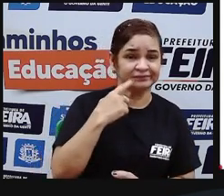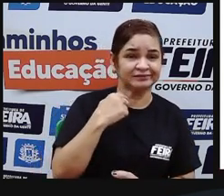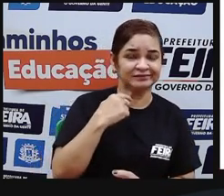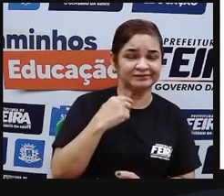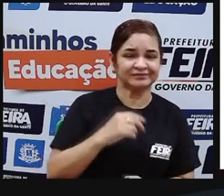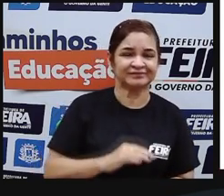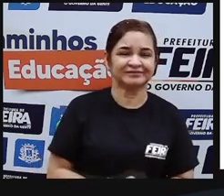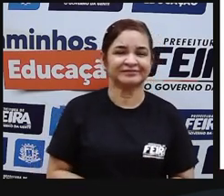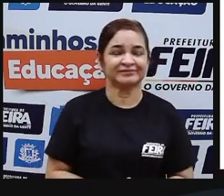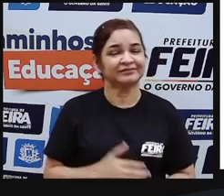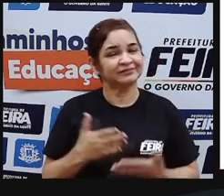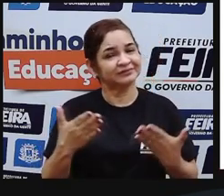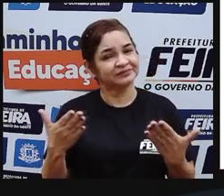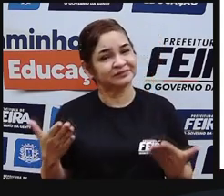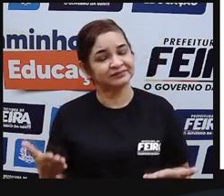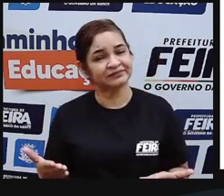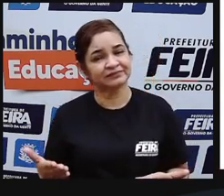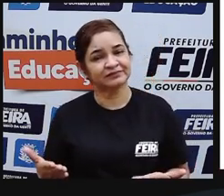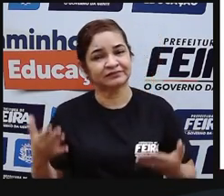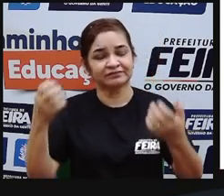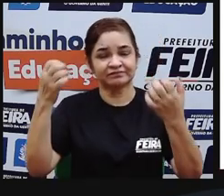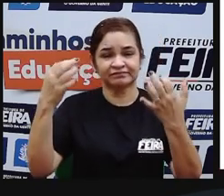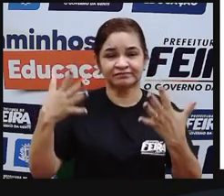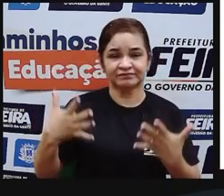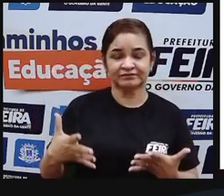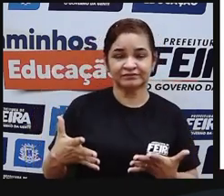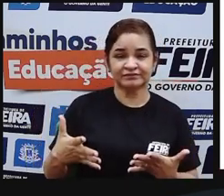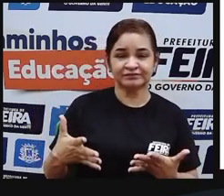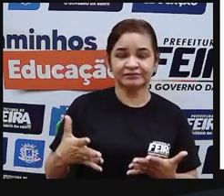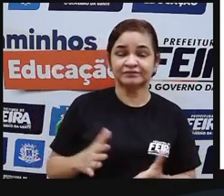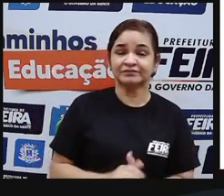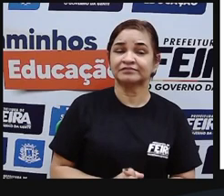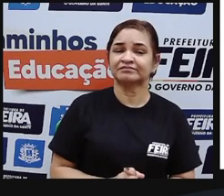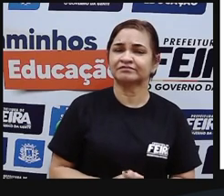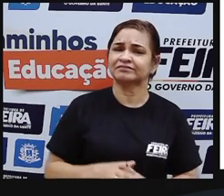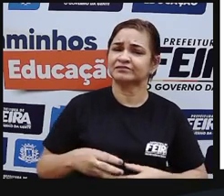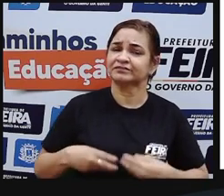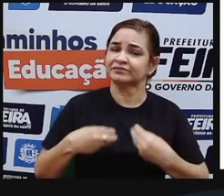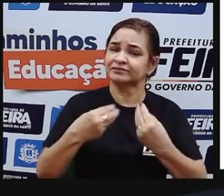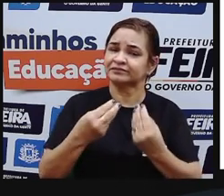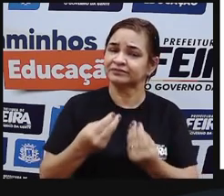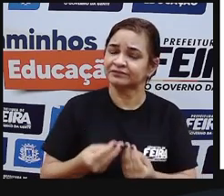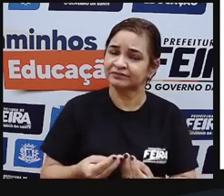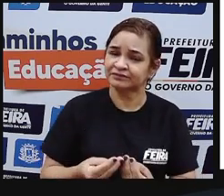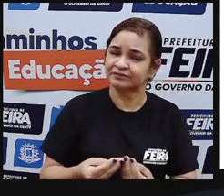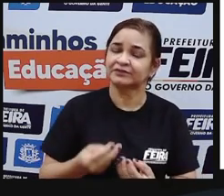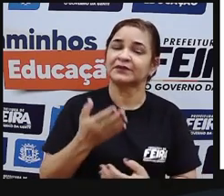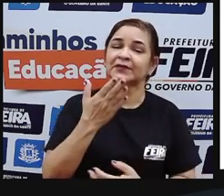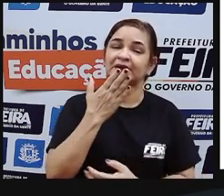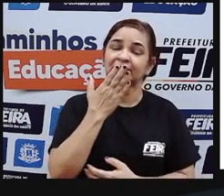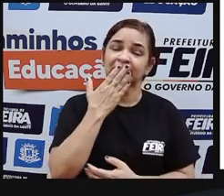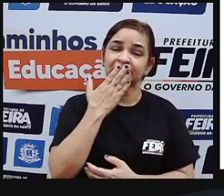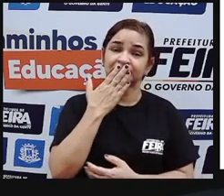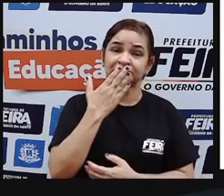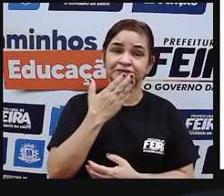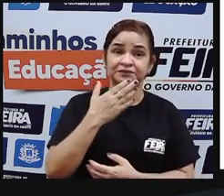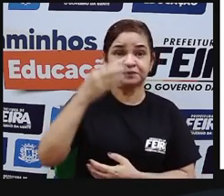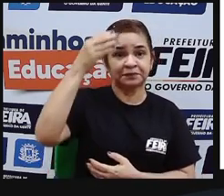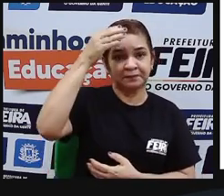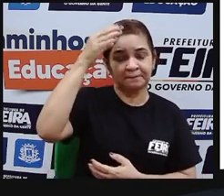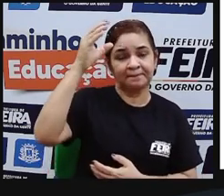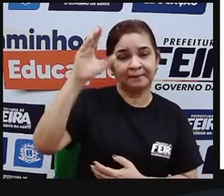então essas são algumas influências e dos legados que os povos indígenas deixaram